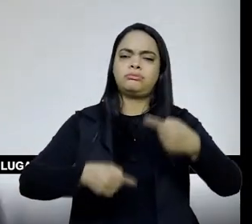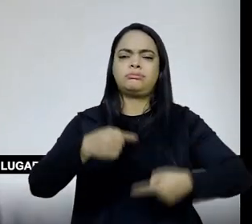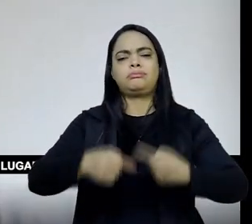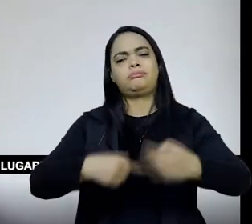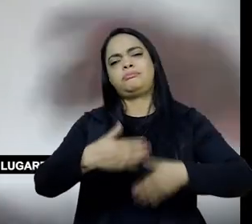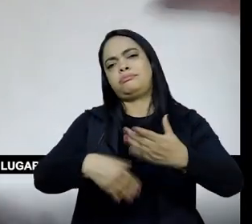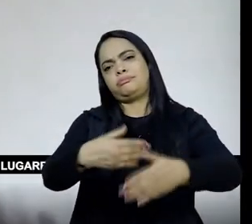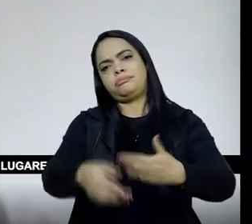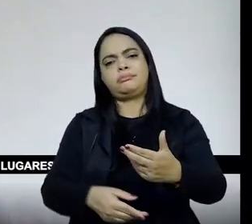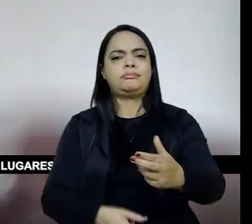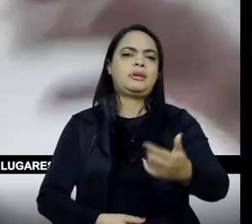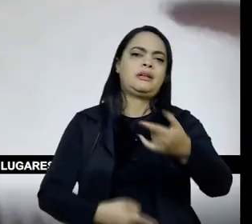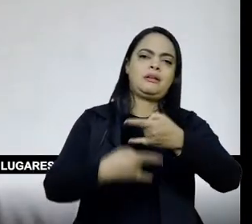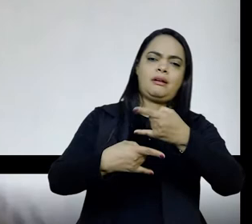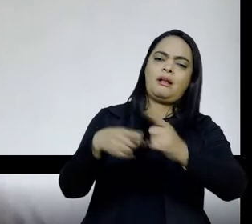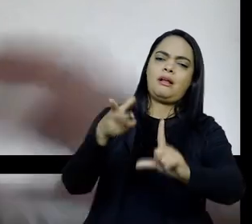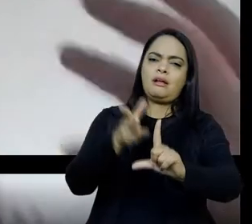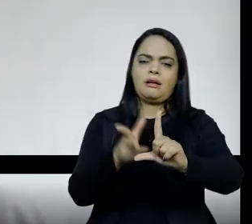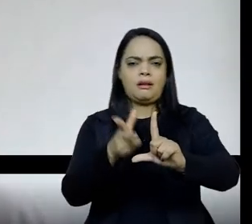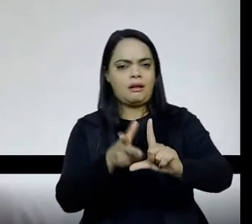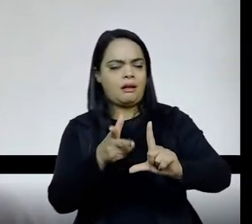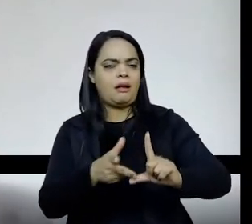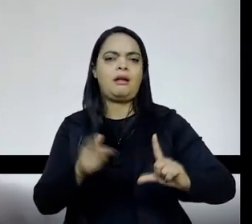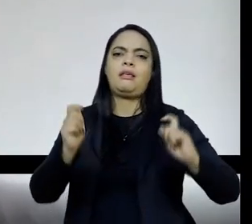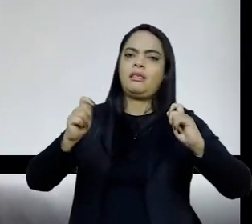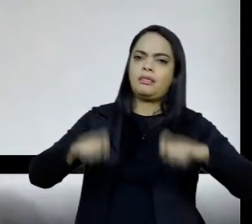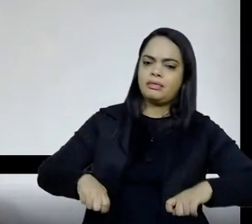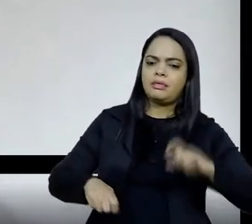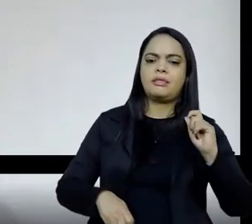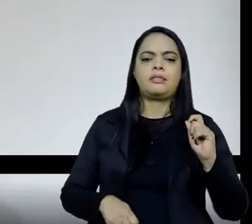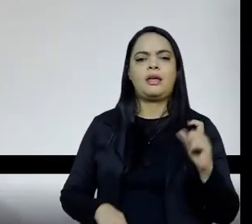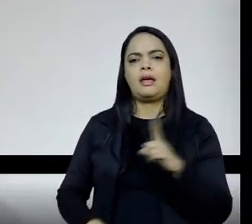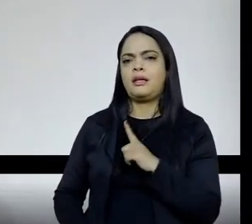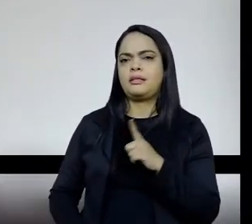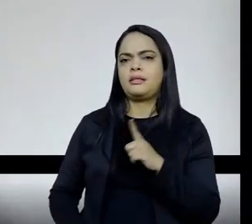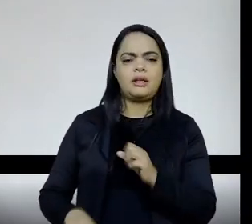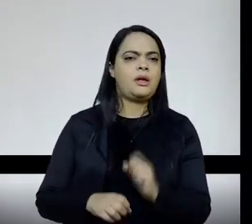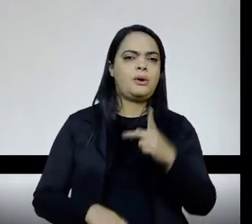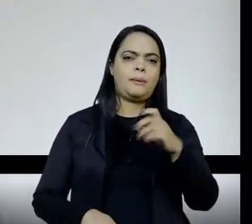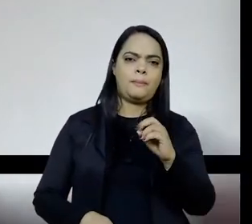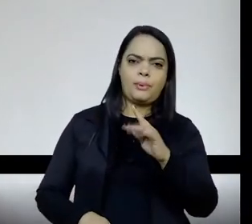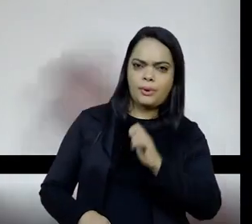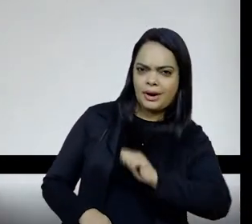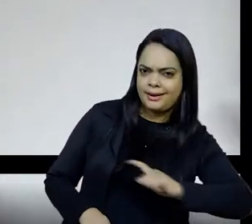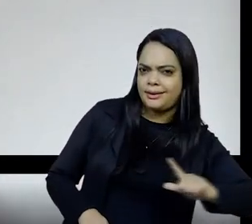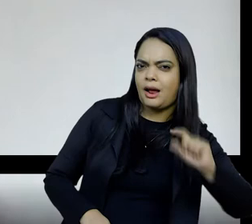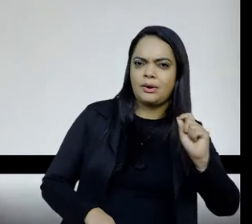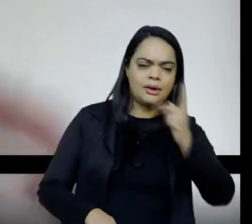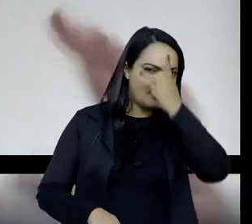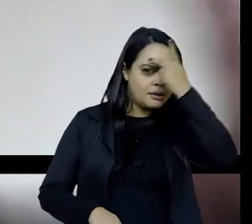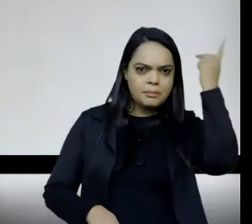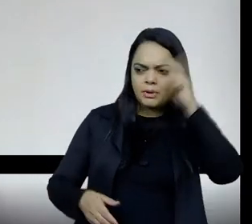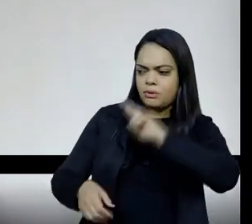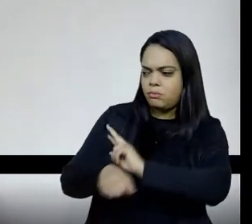discutidos nas lives, em alguns lugares, a gente pode ter um boost do portal, a gente pode contratar